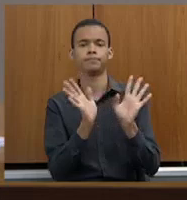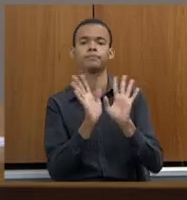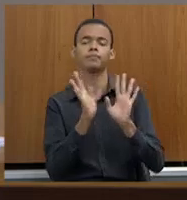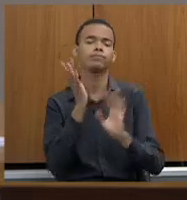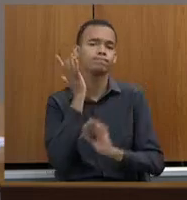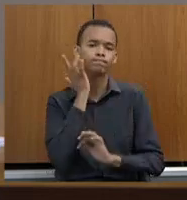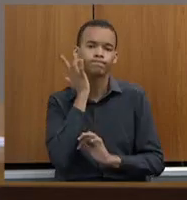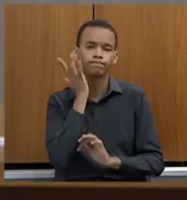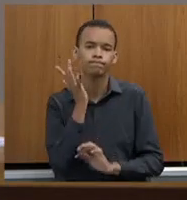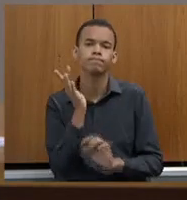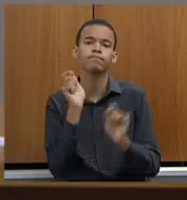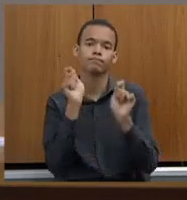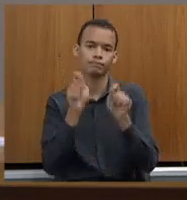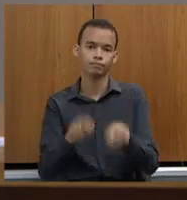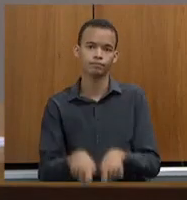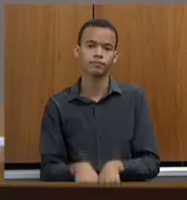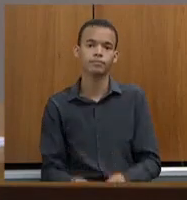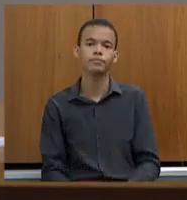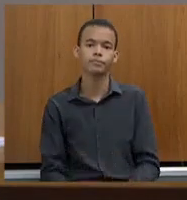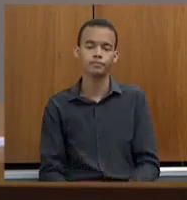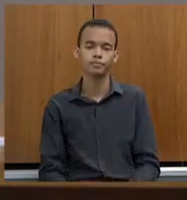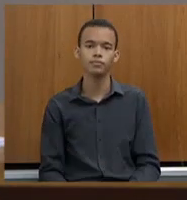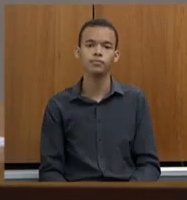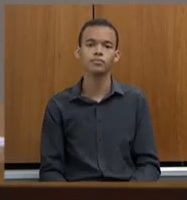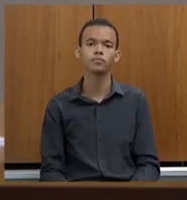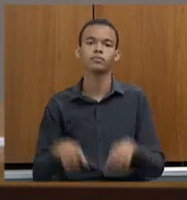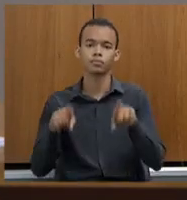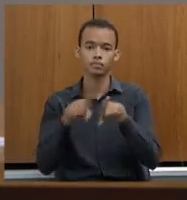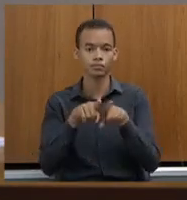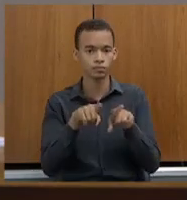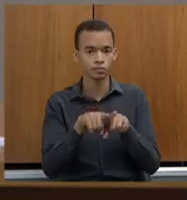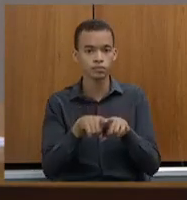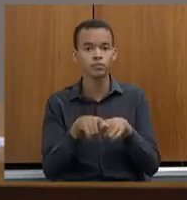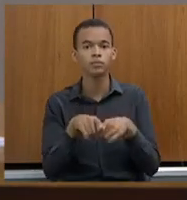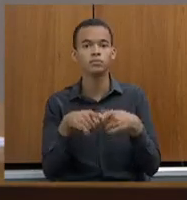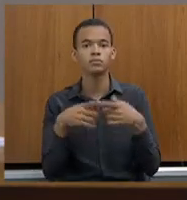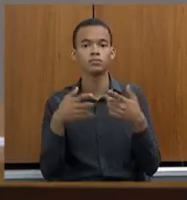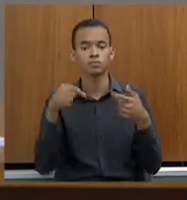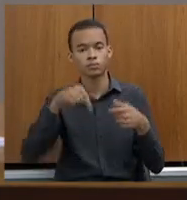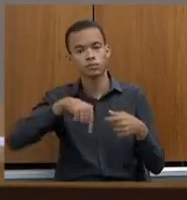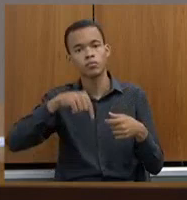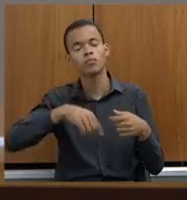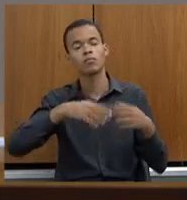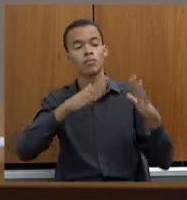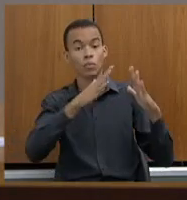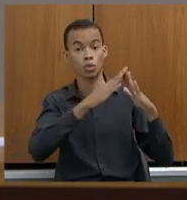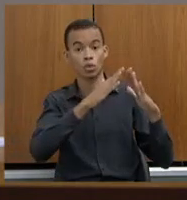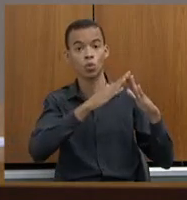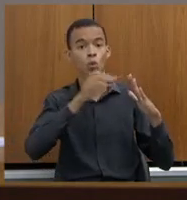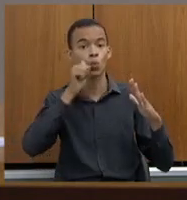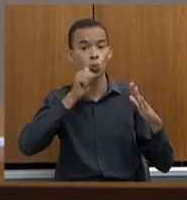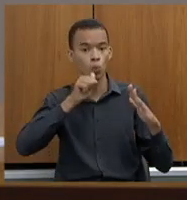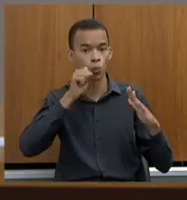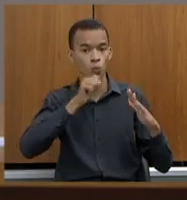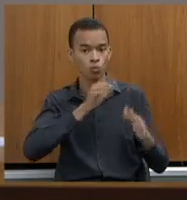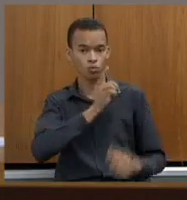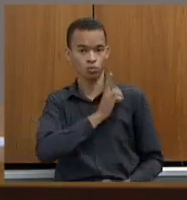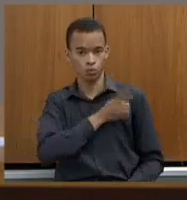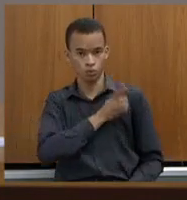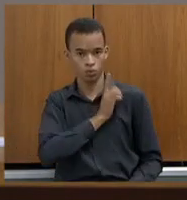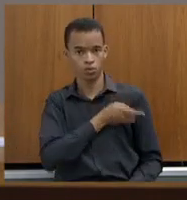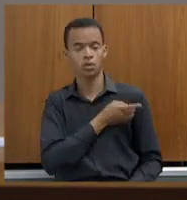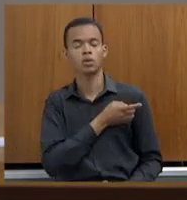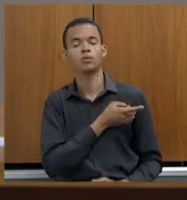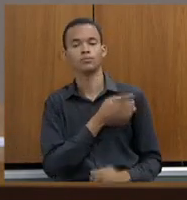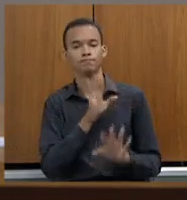sobre médico legista na delegacia de mulher no plantão, nós vamos estudar essa, vamos conversar sobre esse